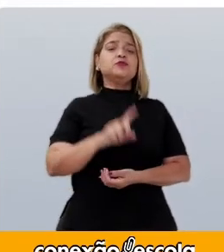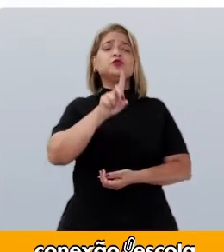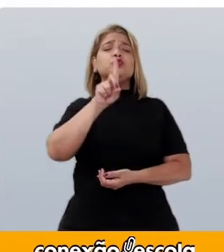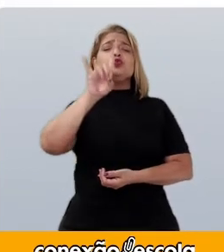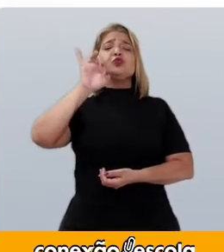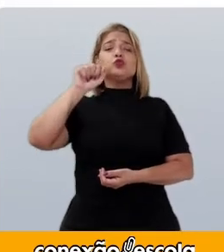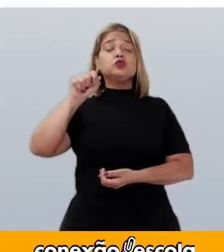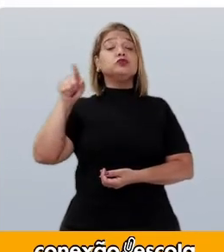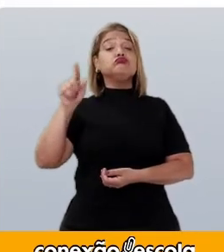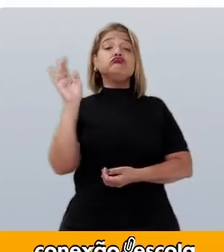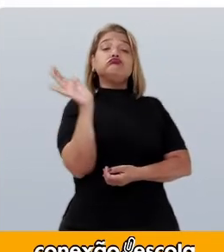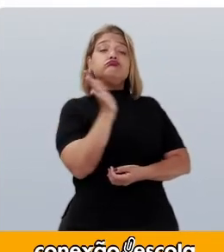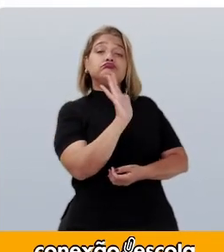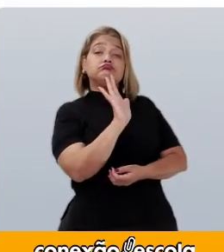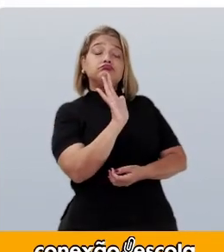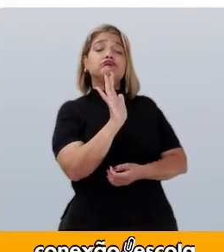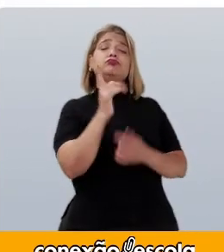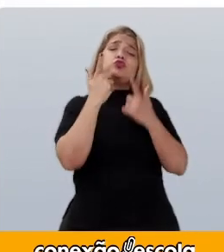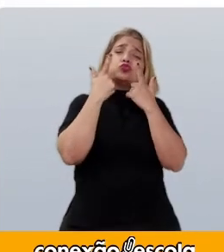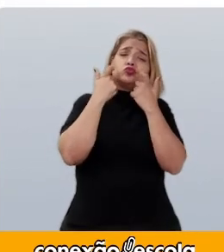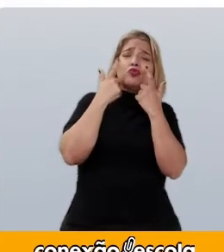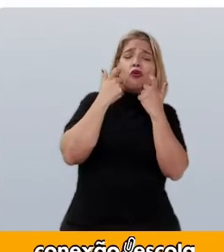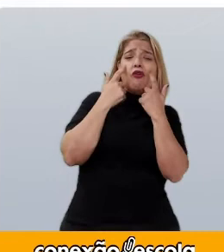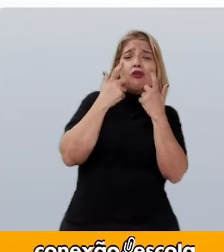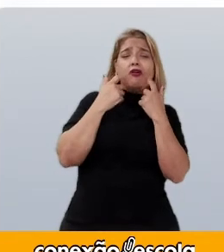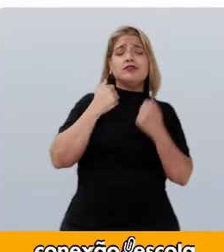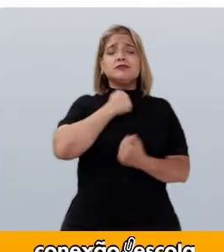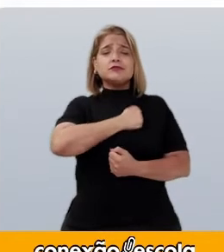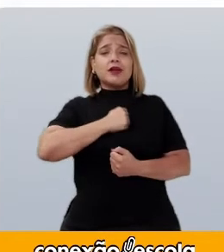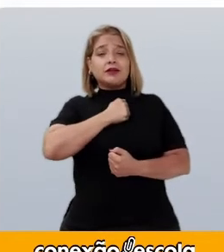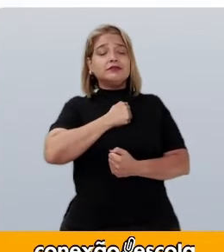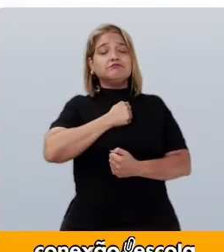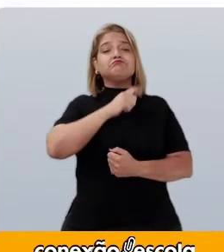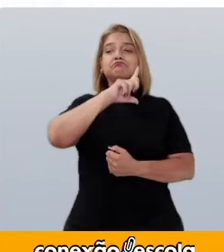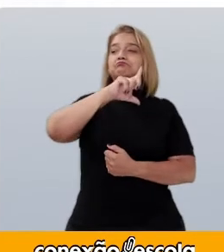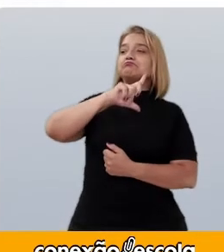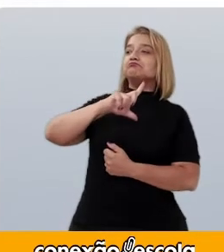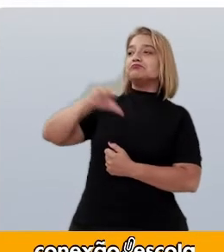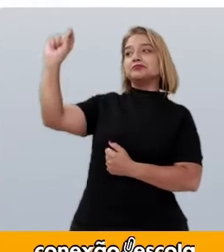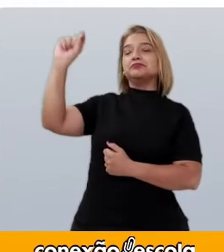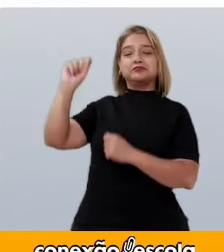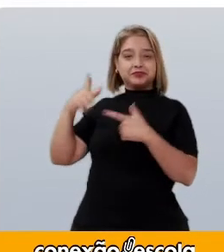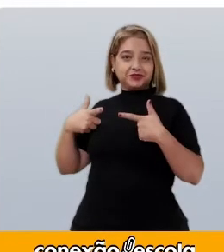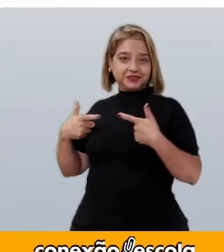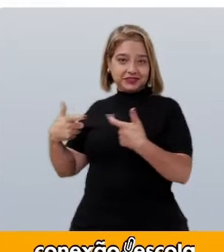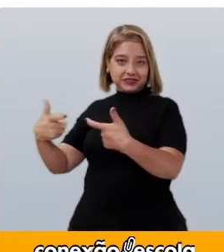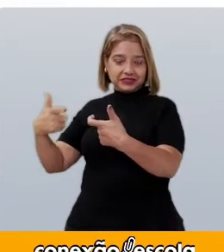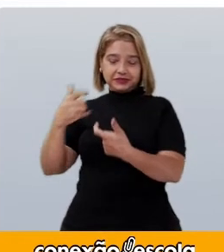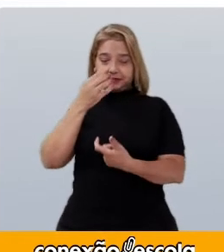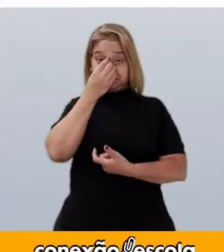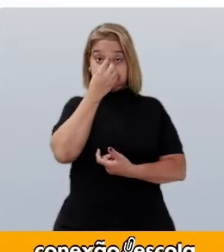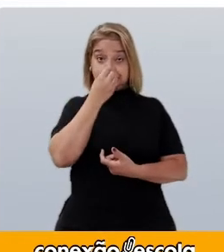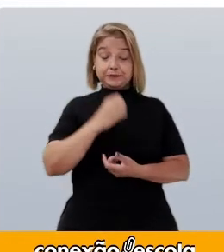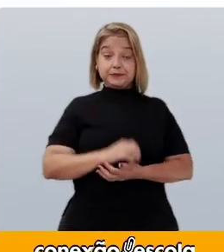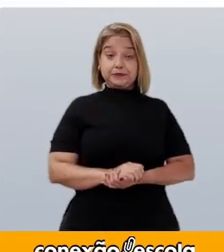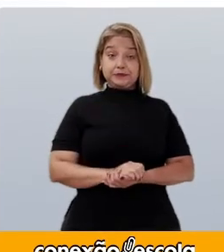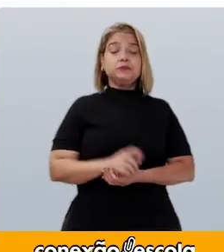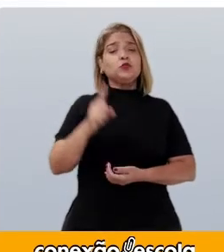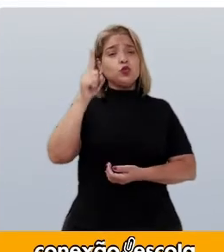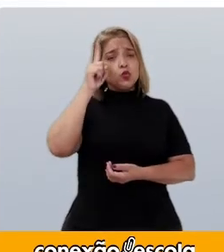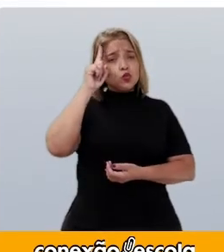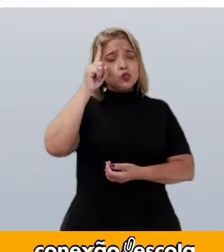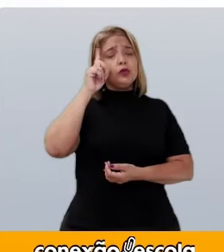dia, se despediram, muito chorosos, e ele partiu para as guerras. Todo dia,